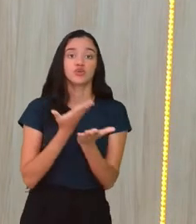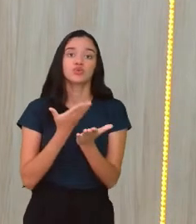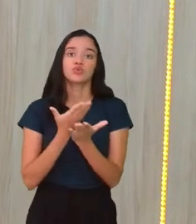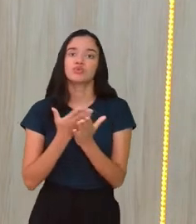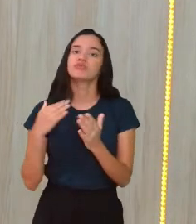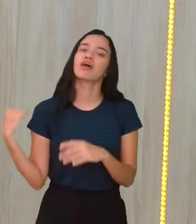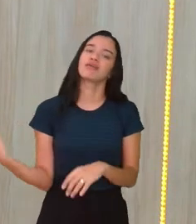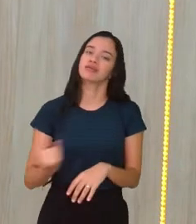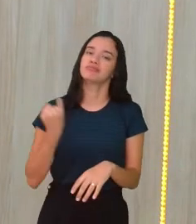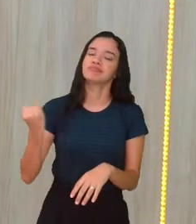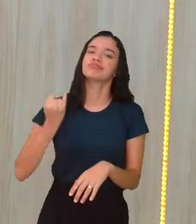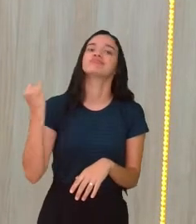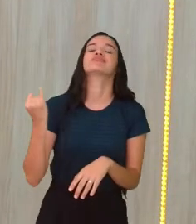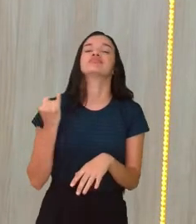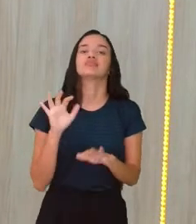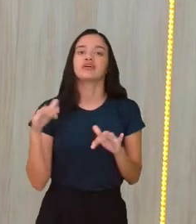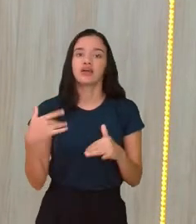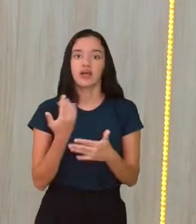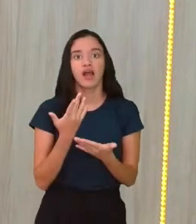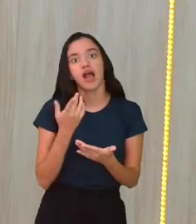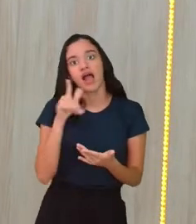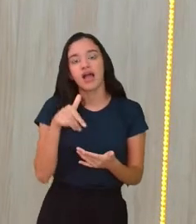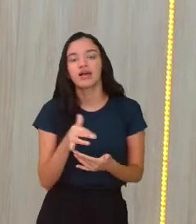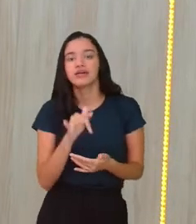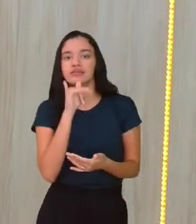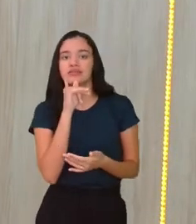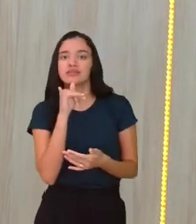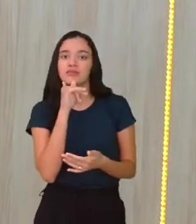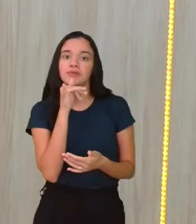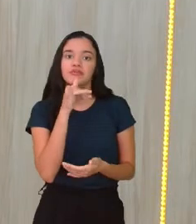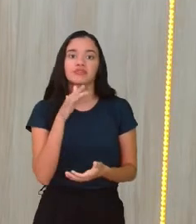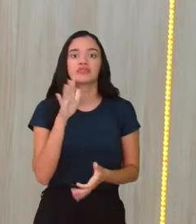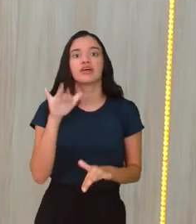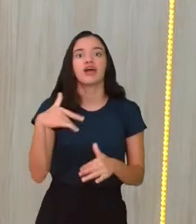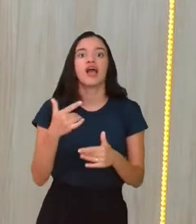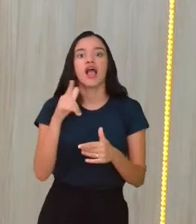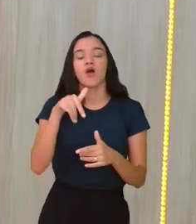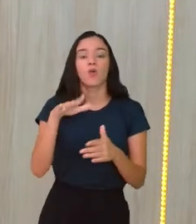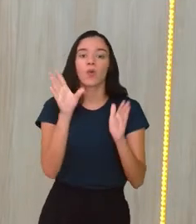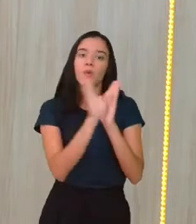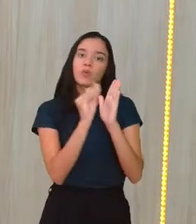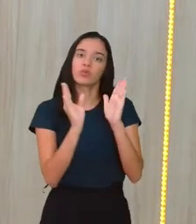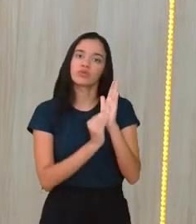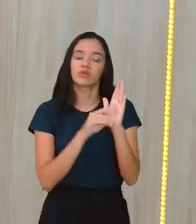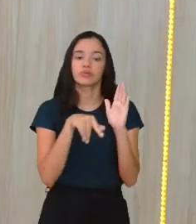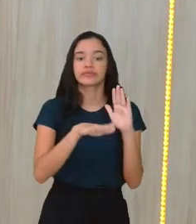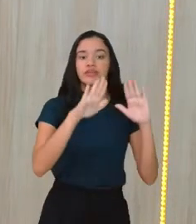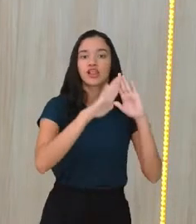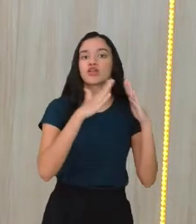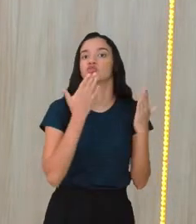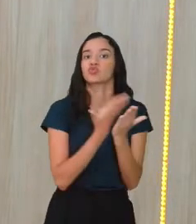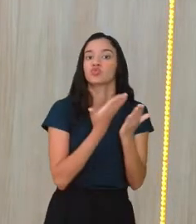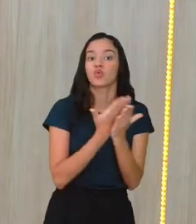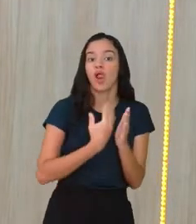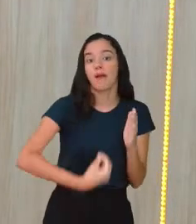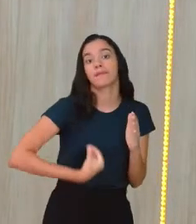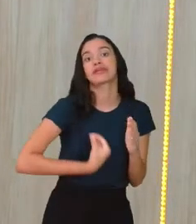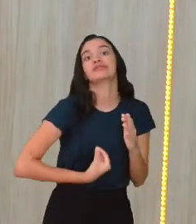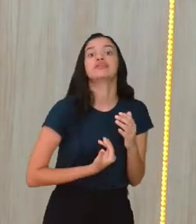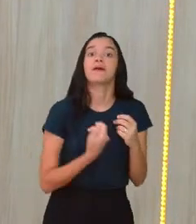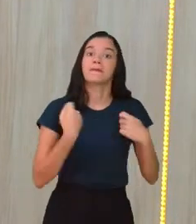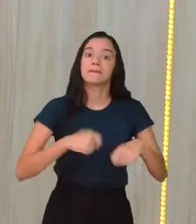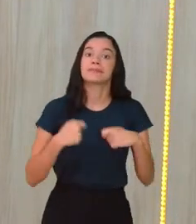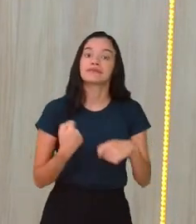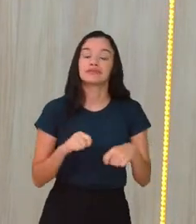que é muito importante, né. Então, aí de repente tá casado o conteúdo que você tá vendo na sua escola presencial, precisa